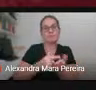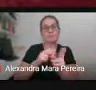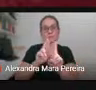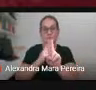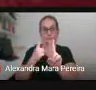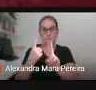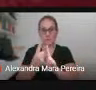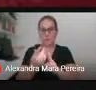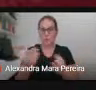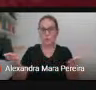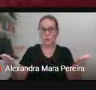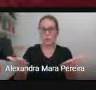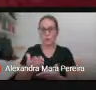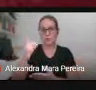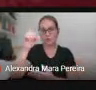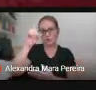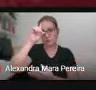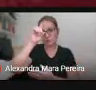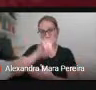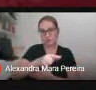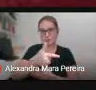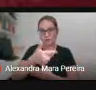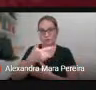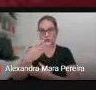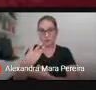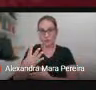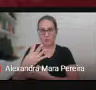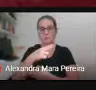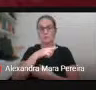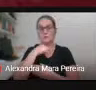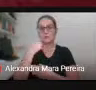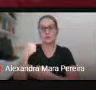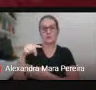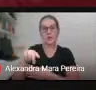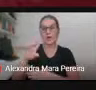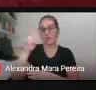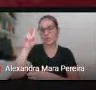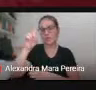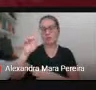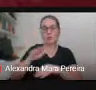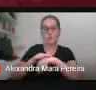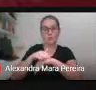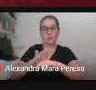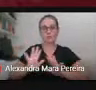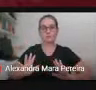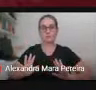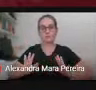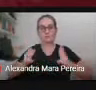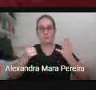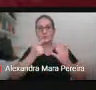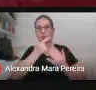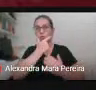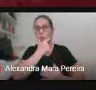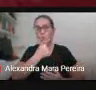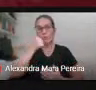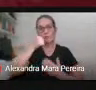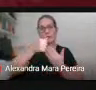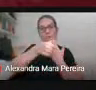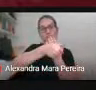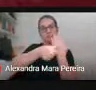do dia 24 de novembro, é a nossa noite de gala, em que os autores e autoras lançam,